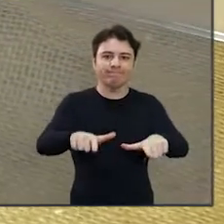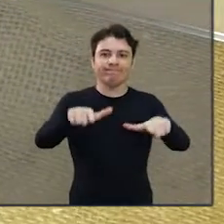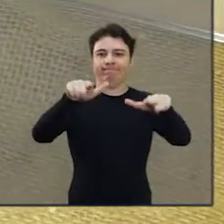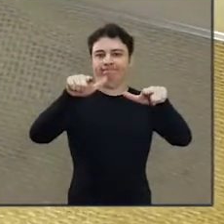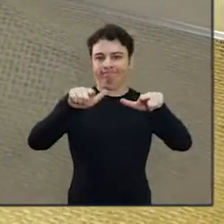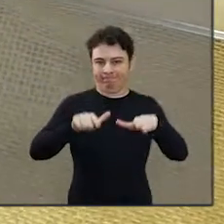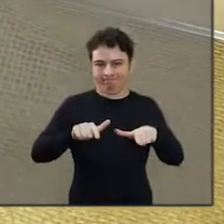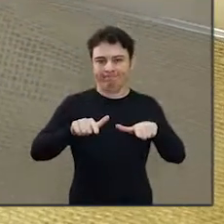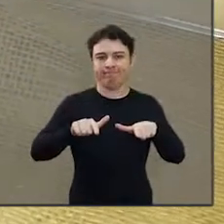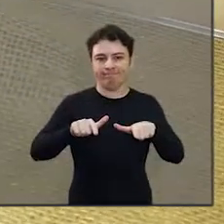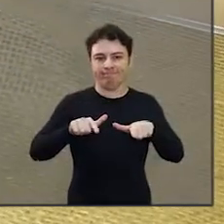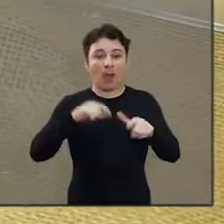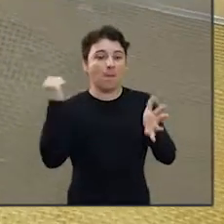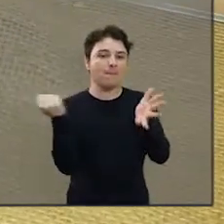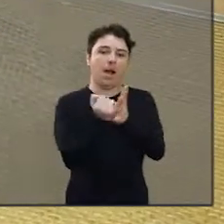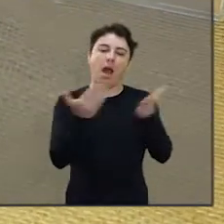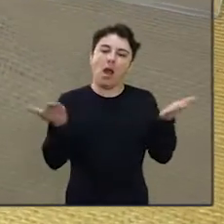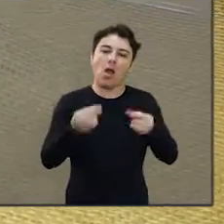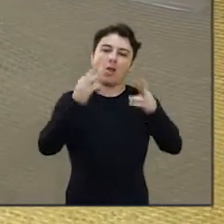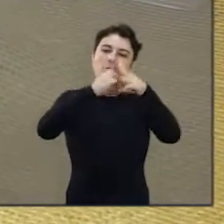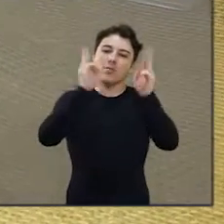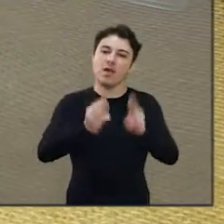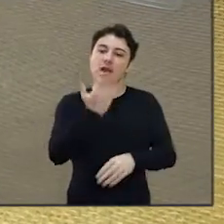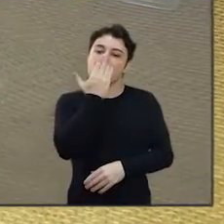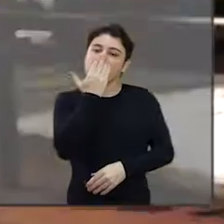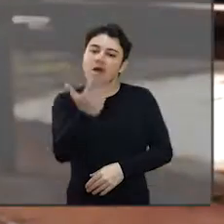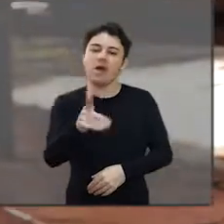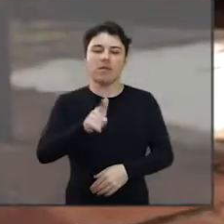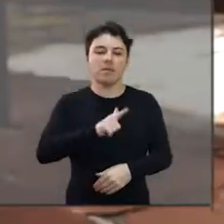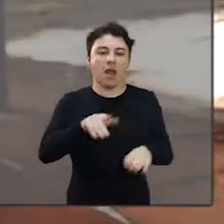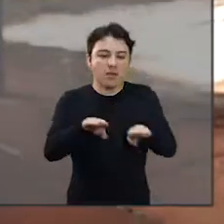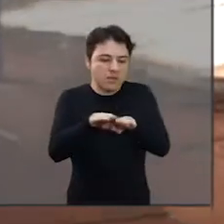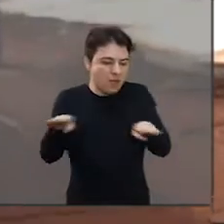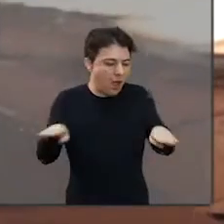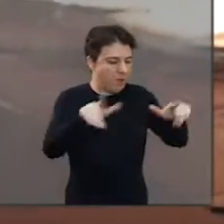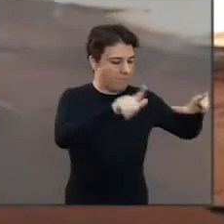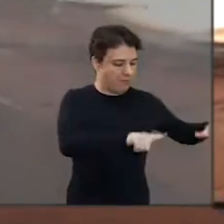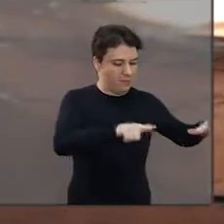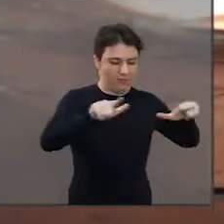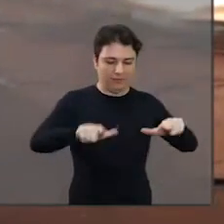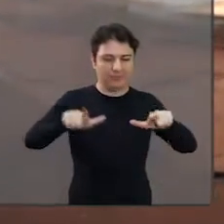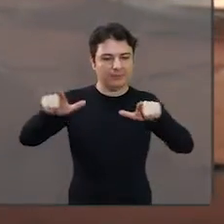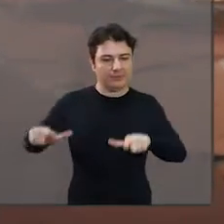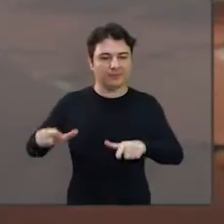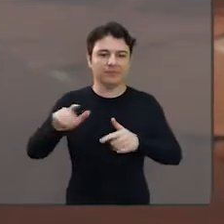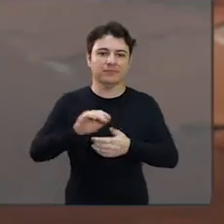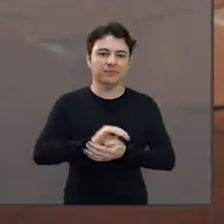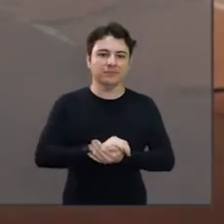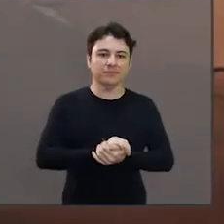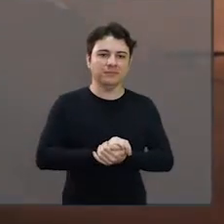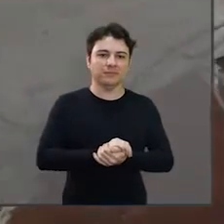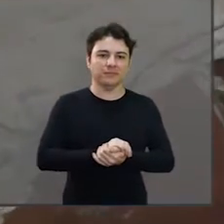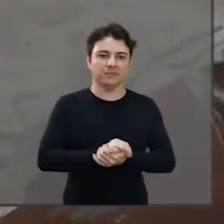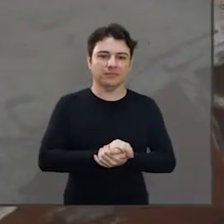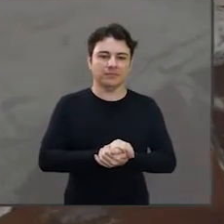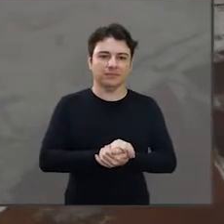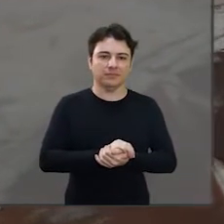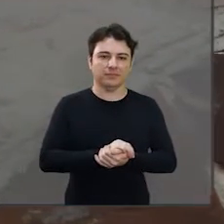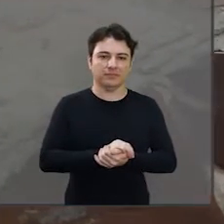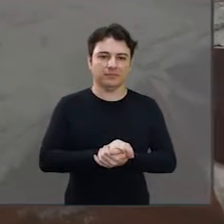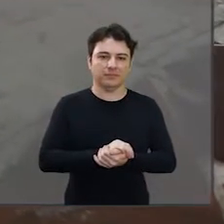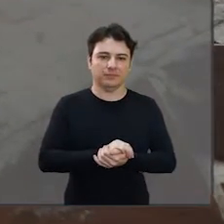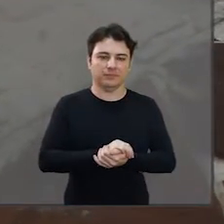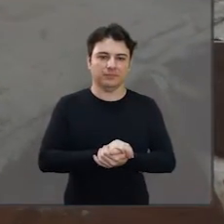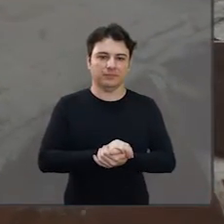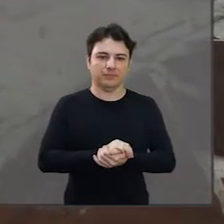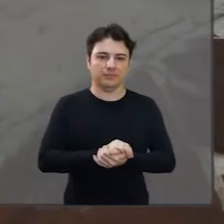água, as suas pegadas ficaram impressas e estão aí, até hoje, eternizadas nas lajes do